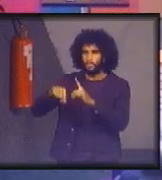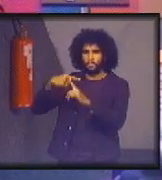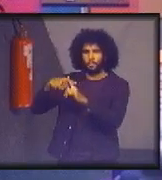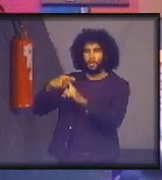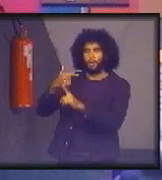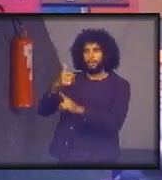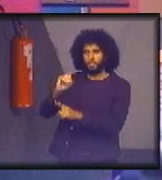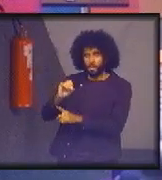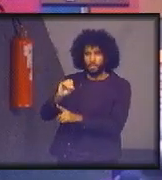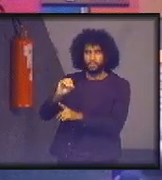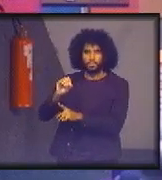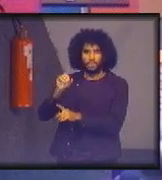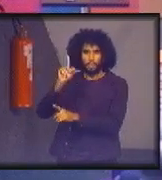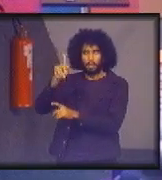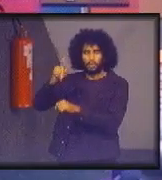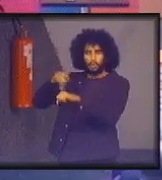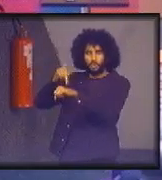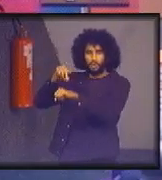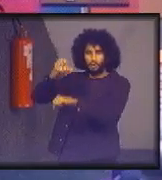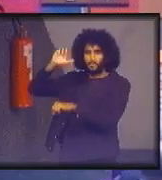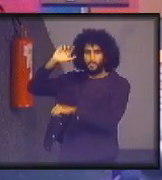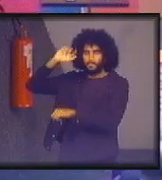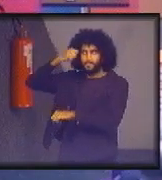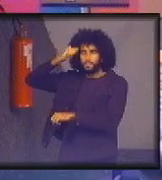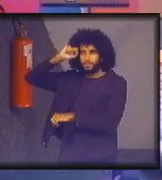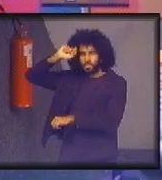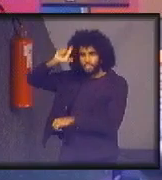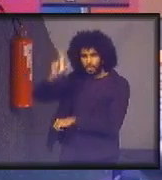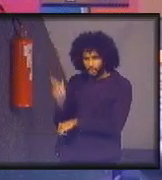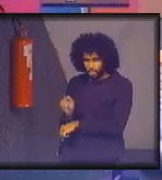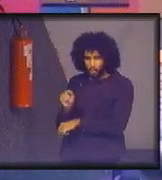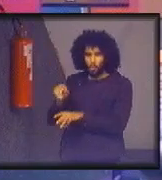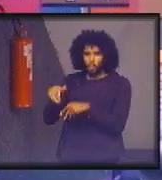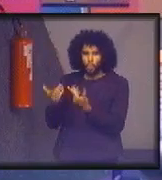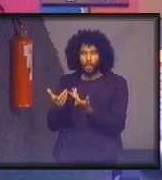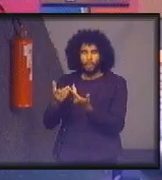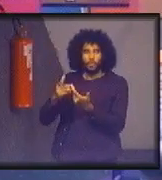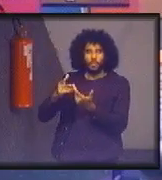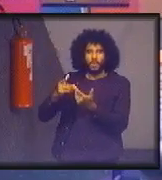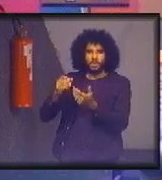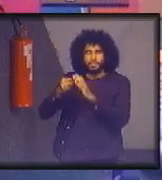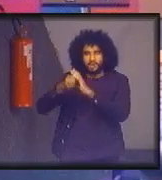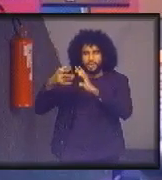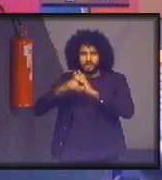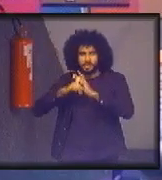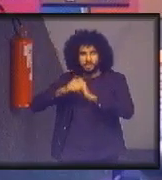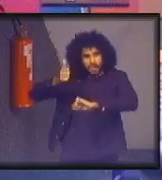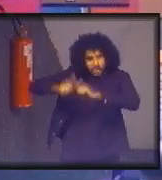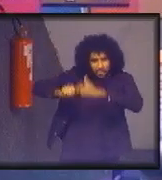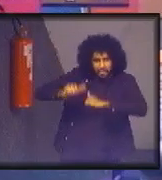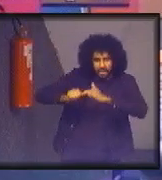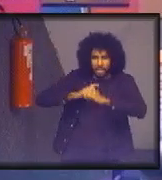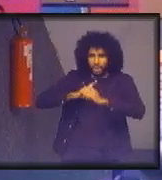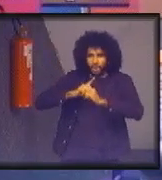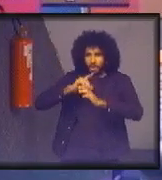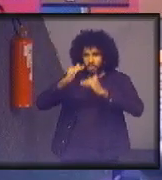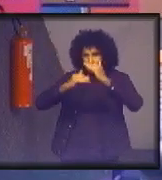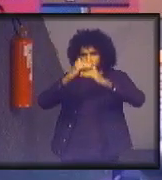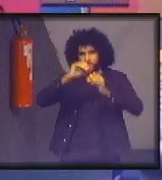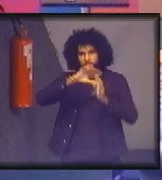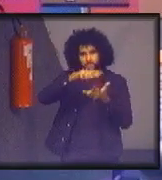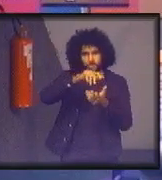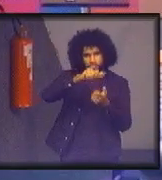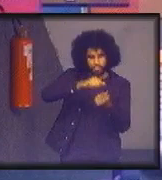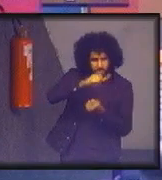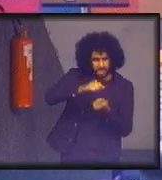discussão de que critérios e metodologias nós vamos ter para avaliar o desenvolvimento sustentável. Que